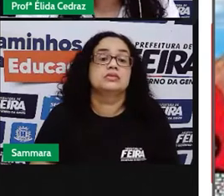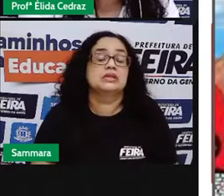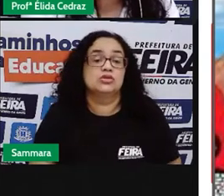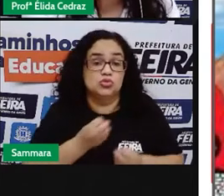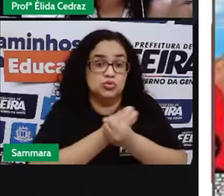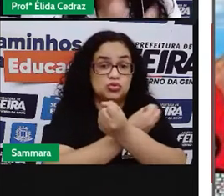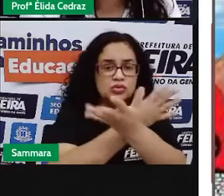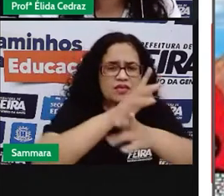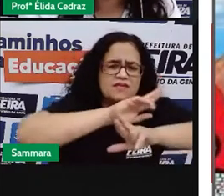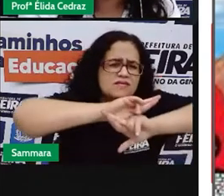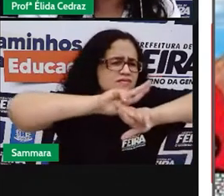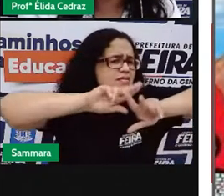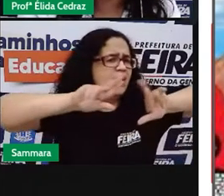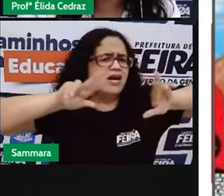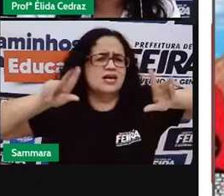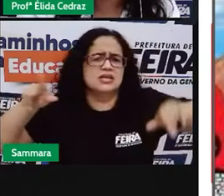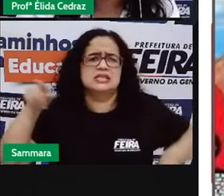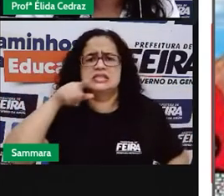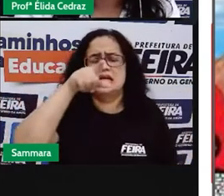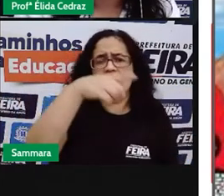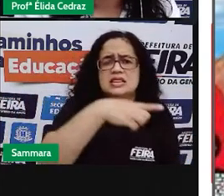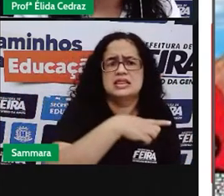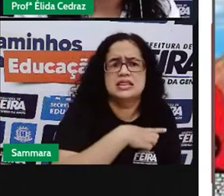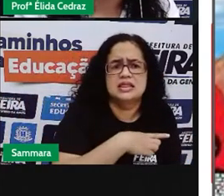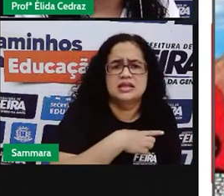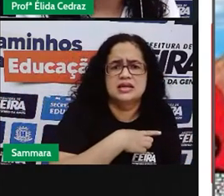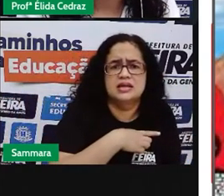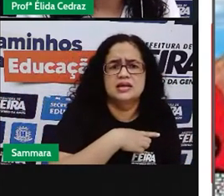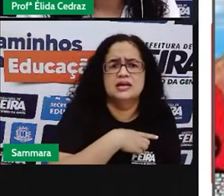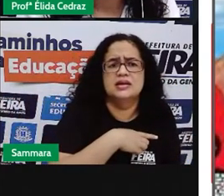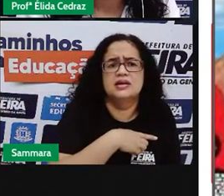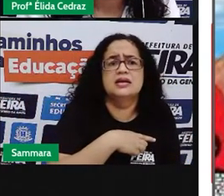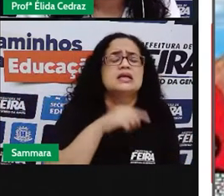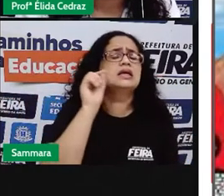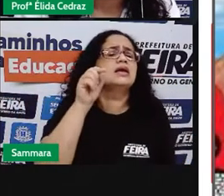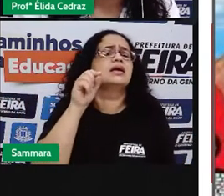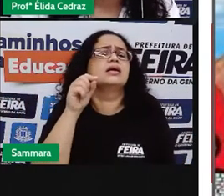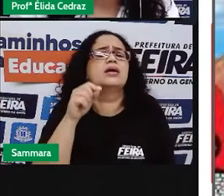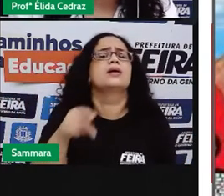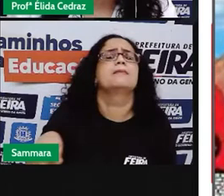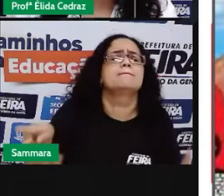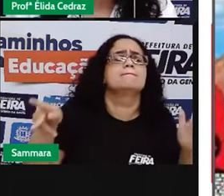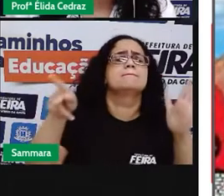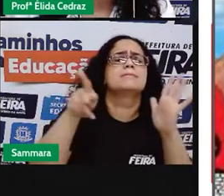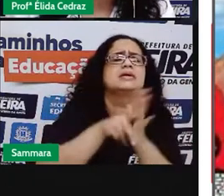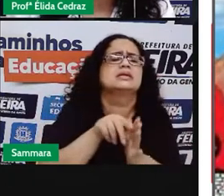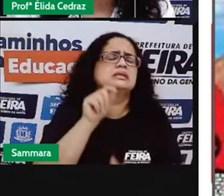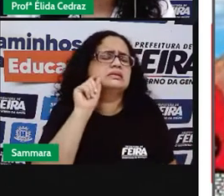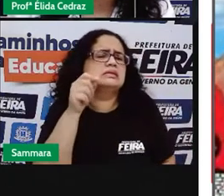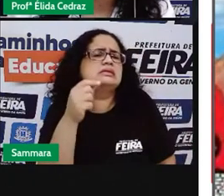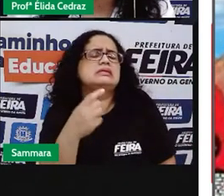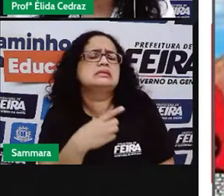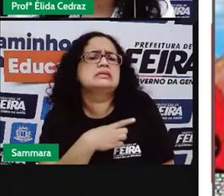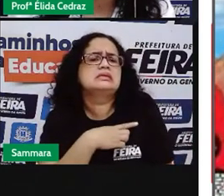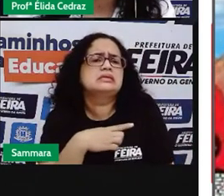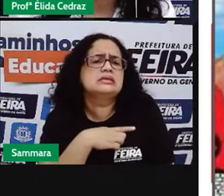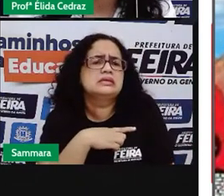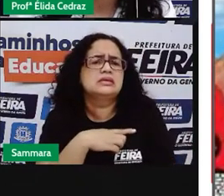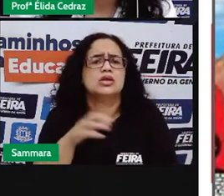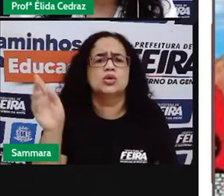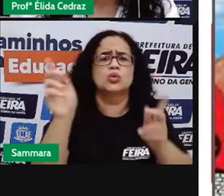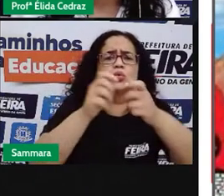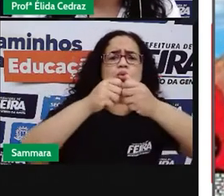jardinagem, um monte de coisa que tem aqui. Para quem? Para quem se destina esse